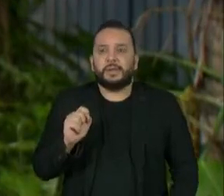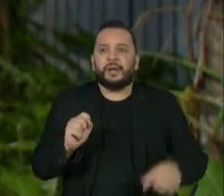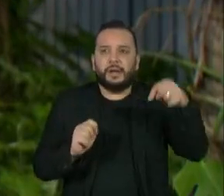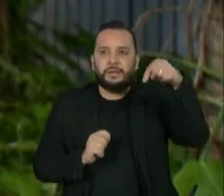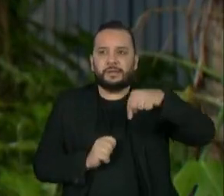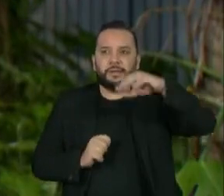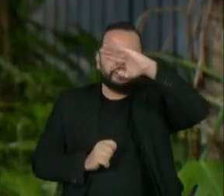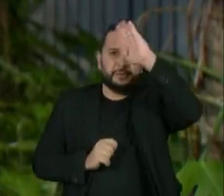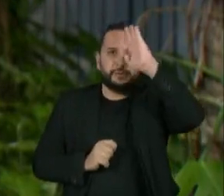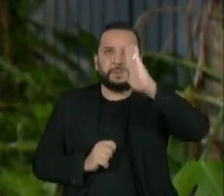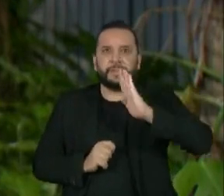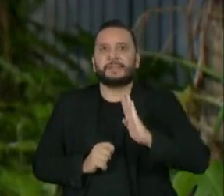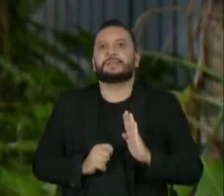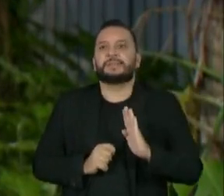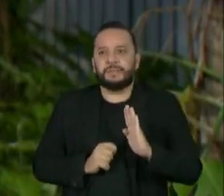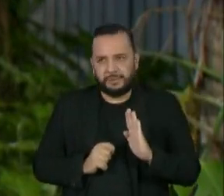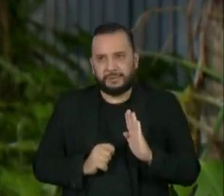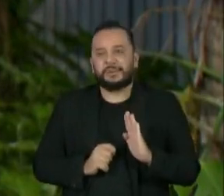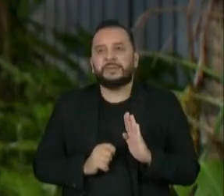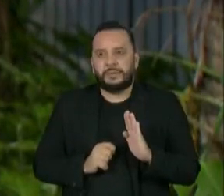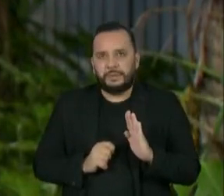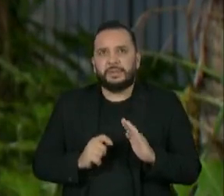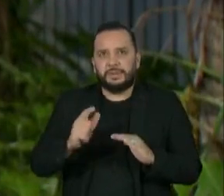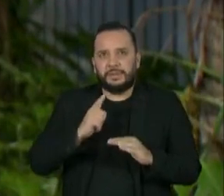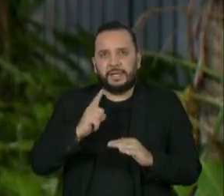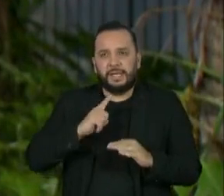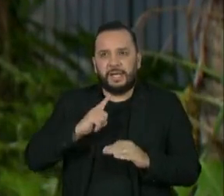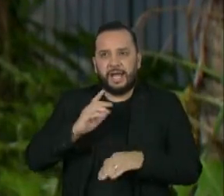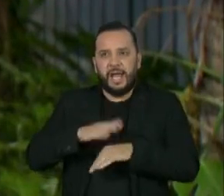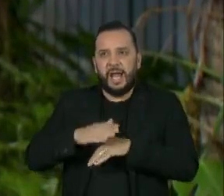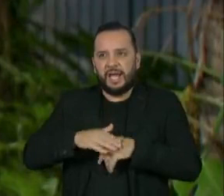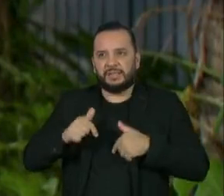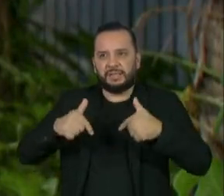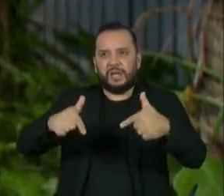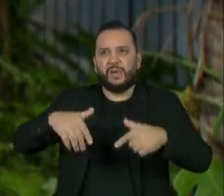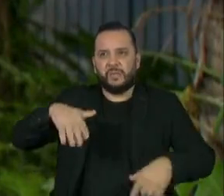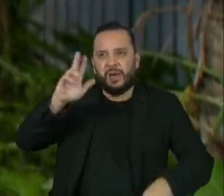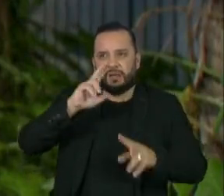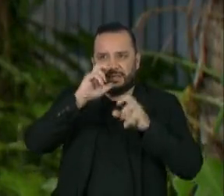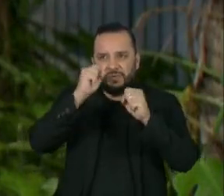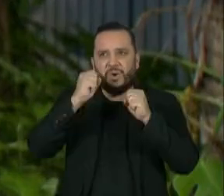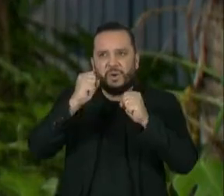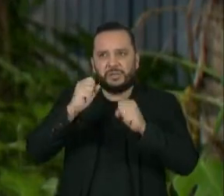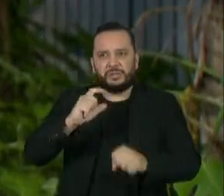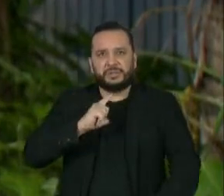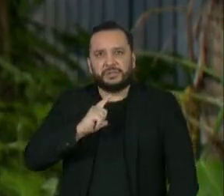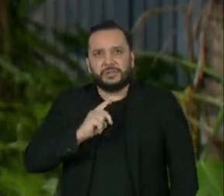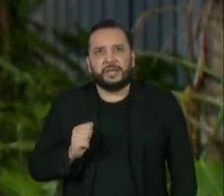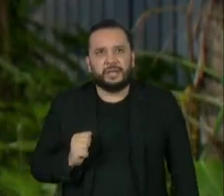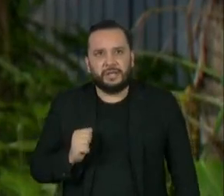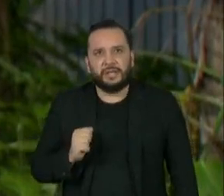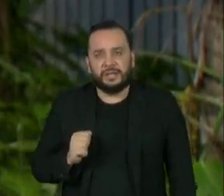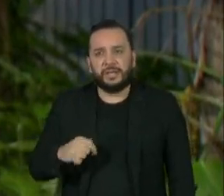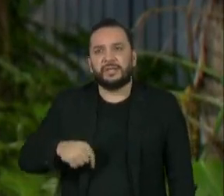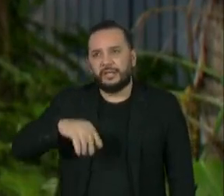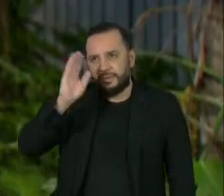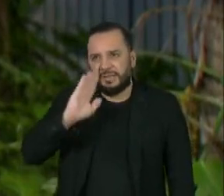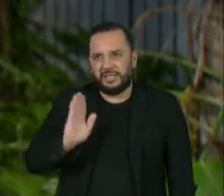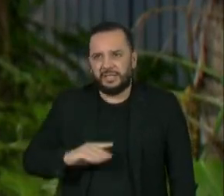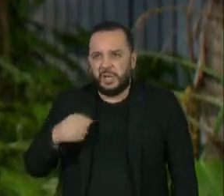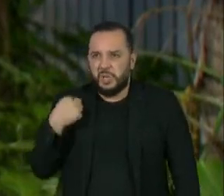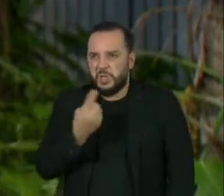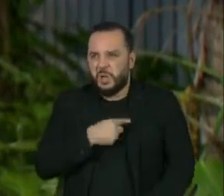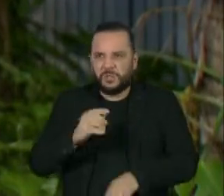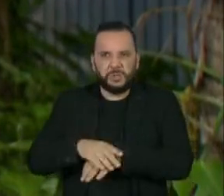no Brasil, ela também é mais pesada. Ela é mais pesada, ela está na nossa